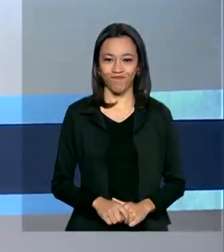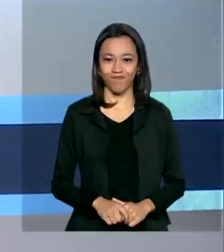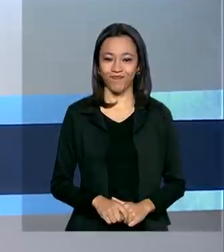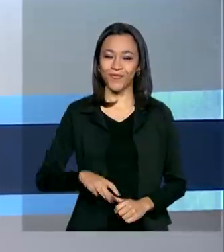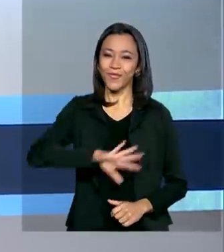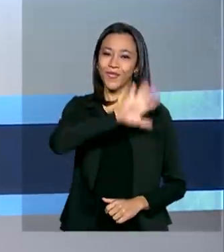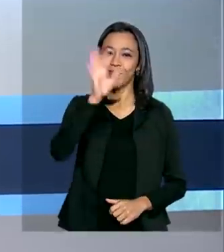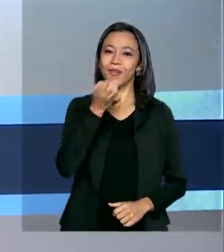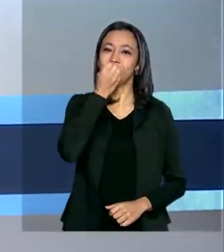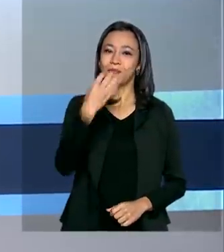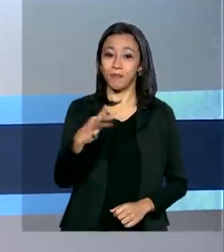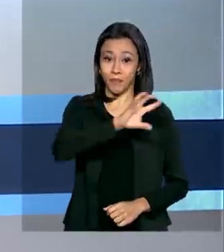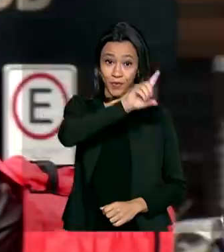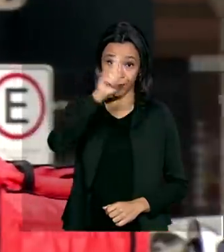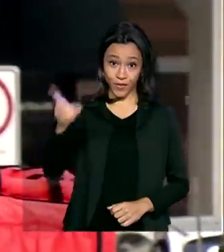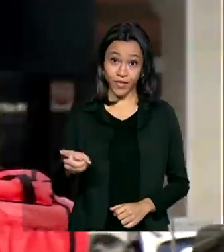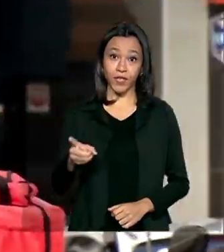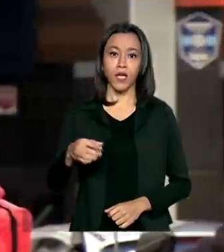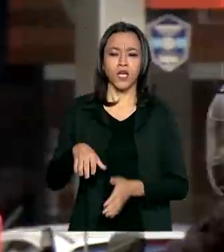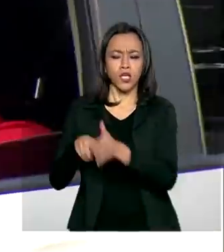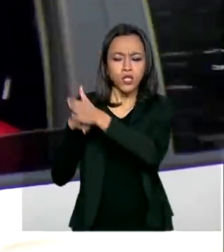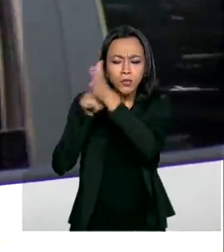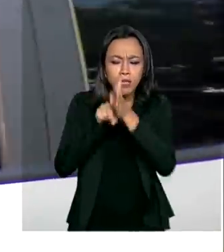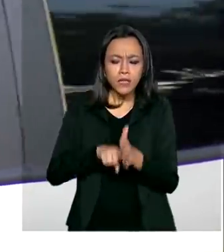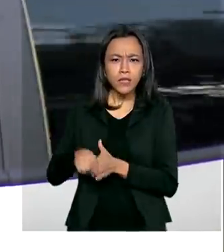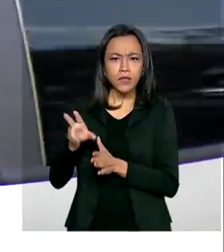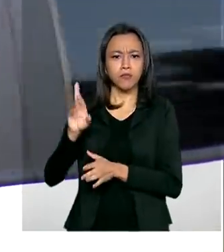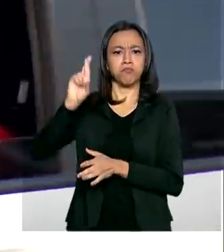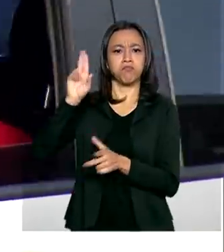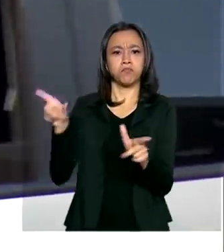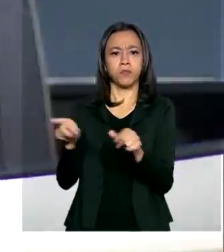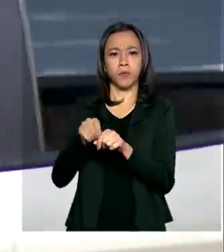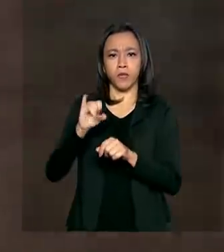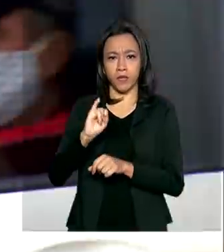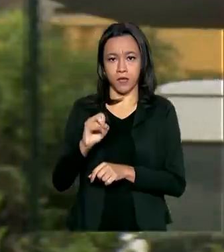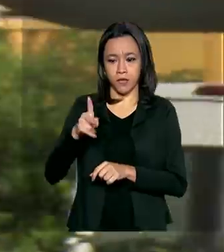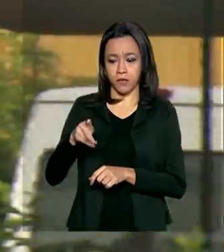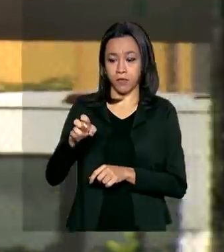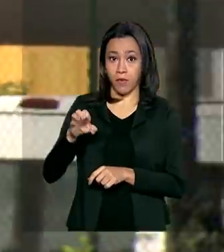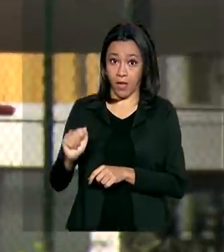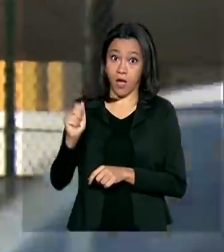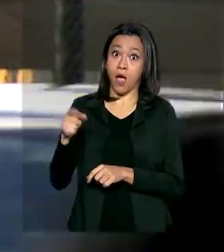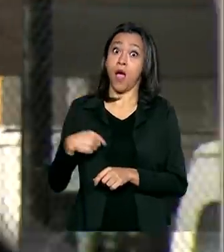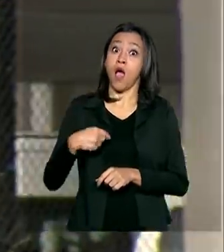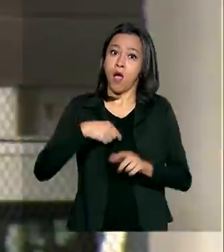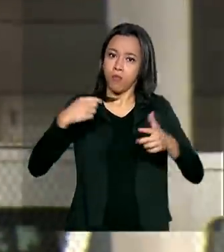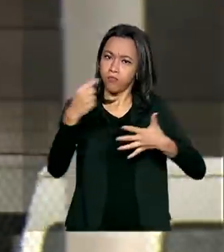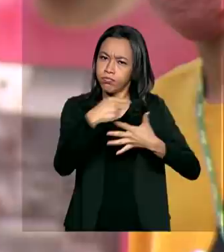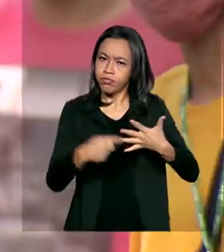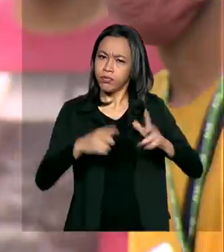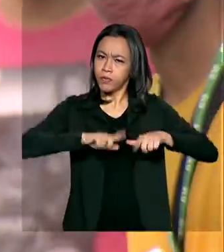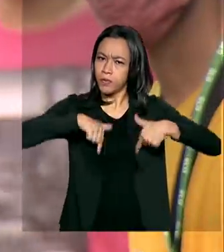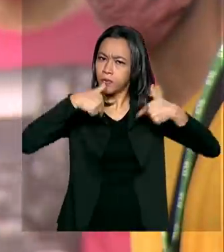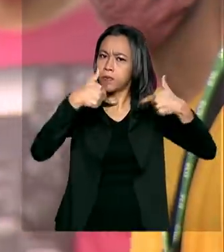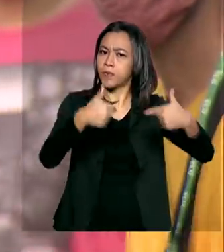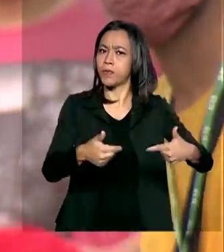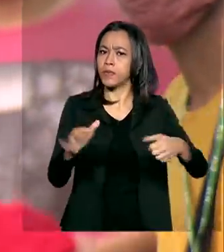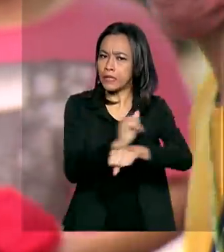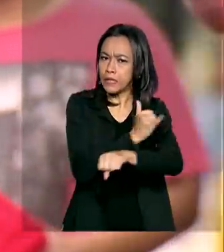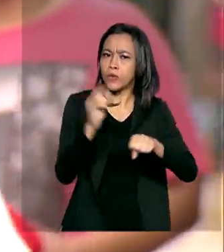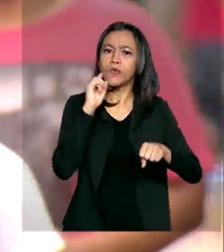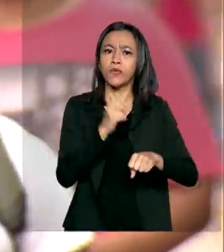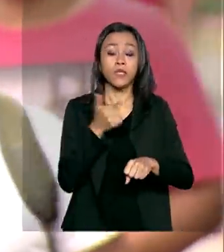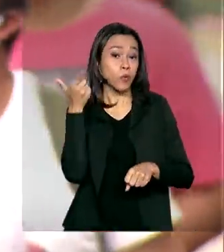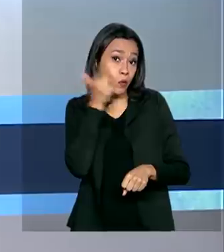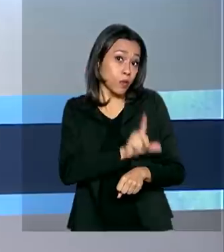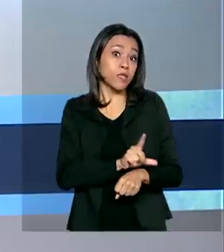Olá, dia. Estudo do IPEA mostra que iniciativas do governo federal têm ajudado brasileiros a superarem a crise